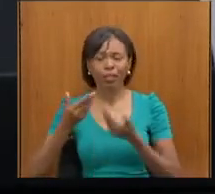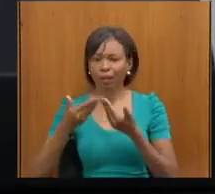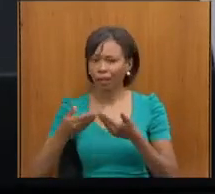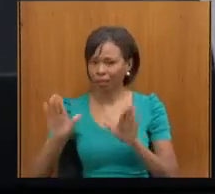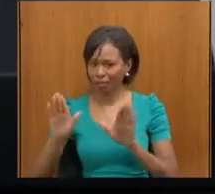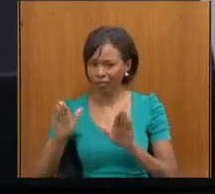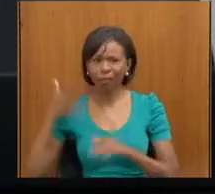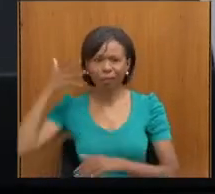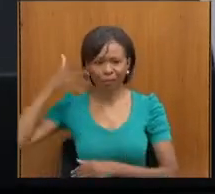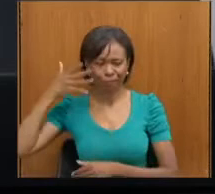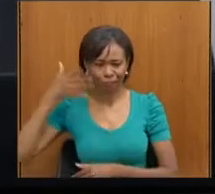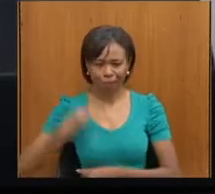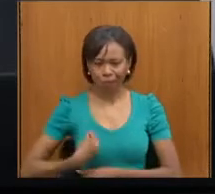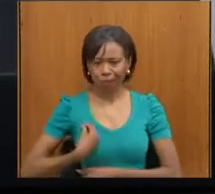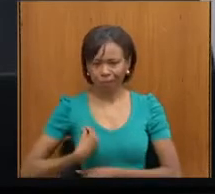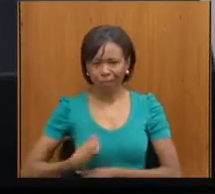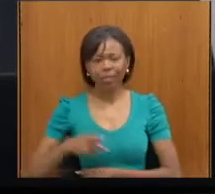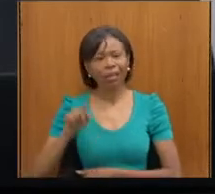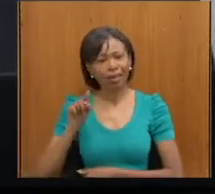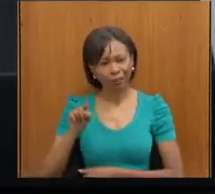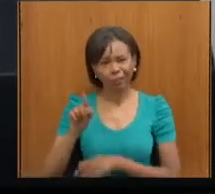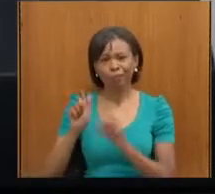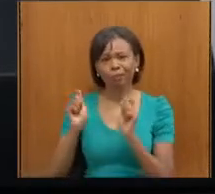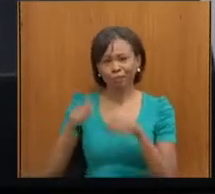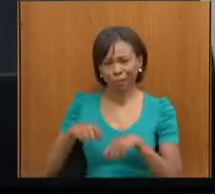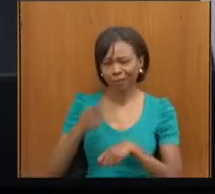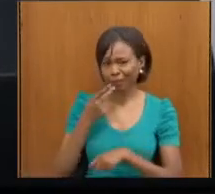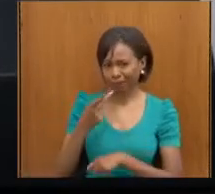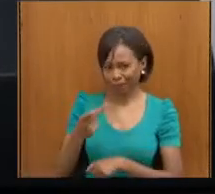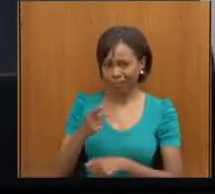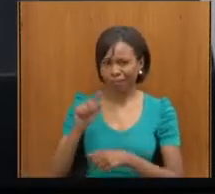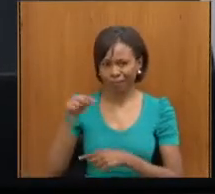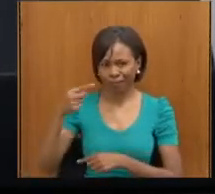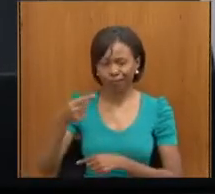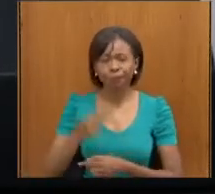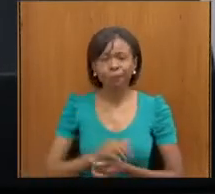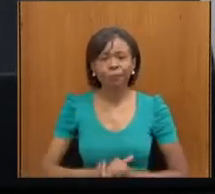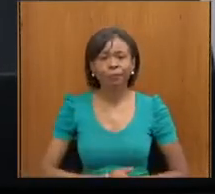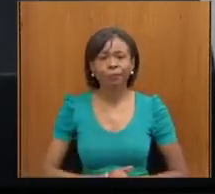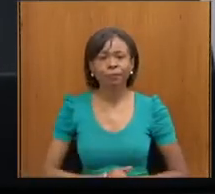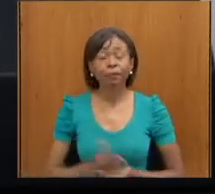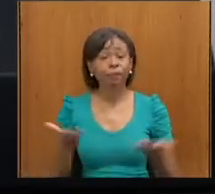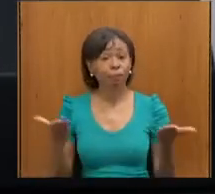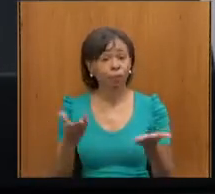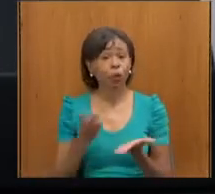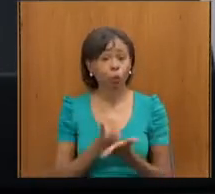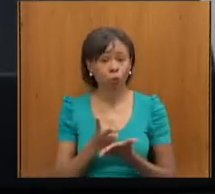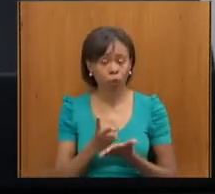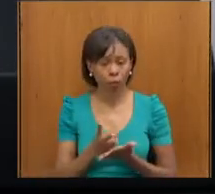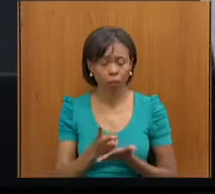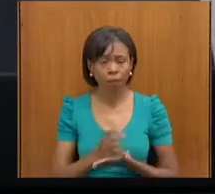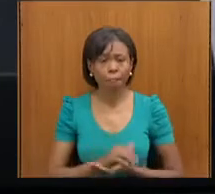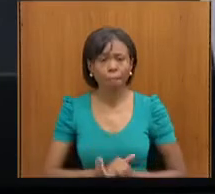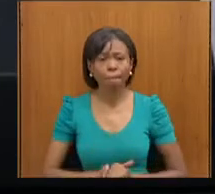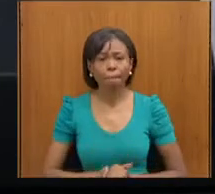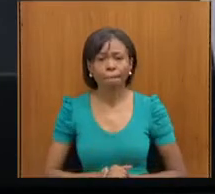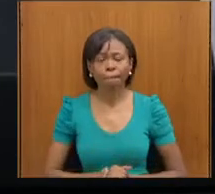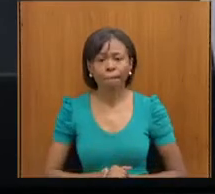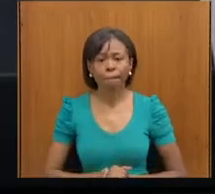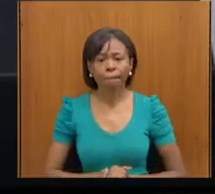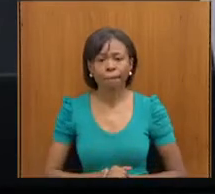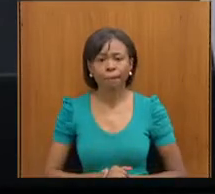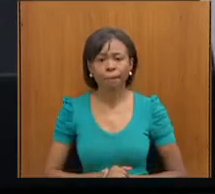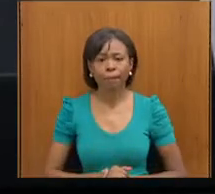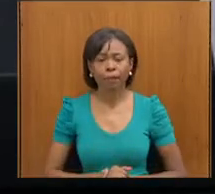Kátia deverá também fazer o uso da palavra. Bem, continuando aqui, seguindo a ordem de fala aqui dos